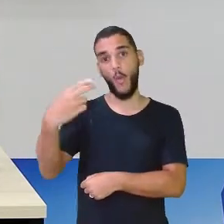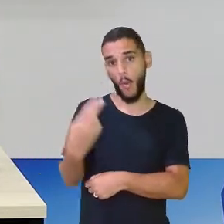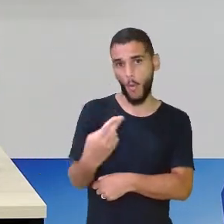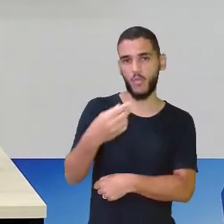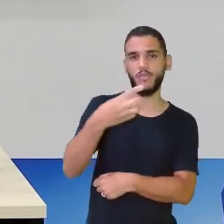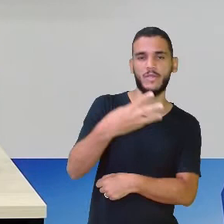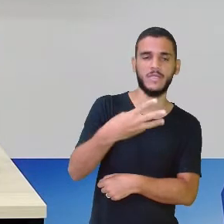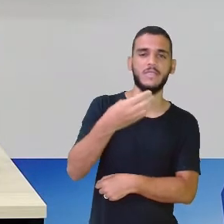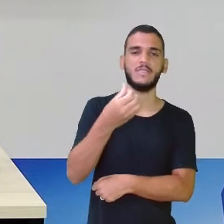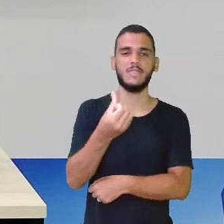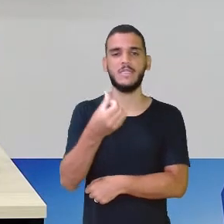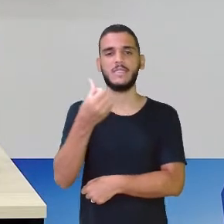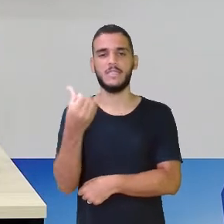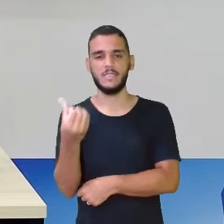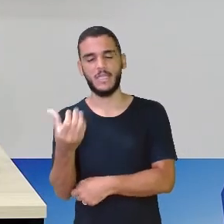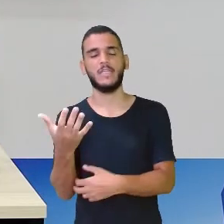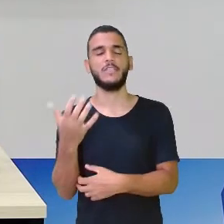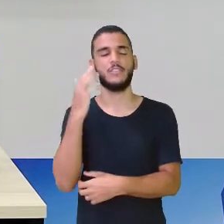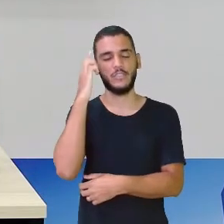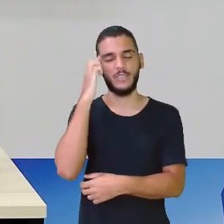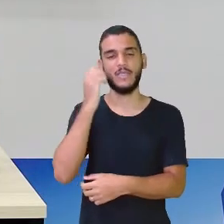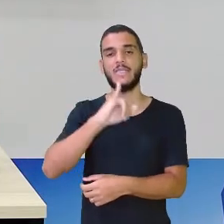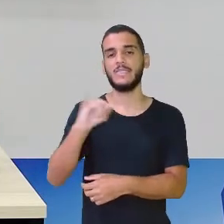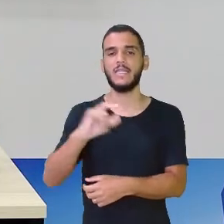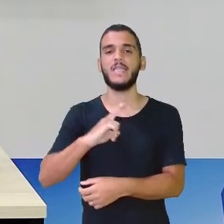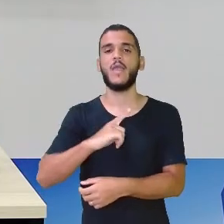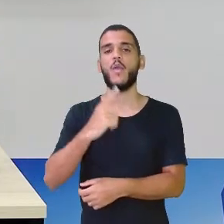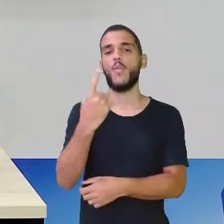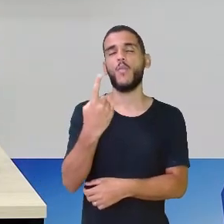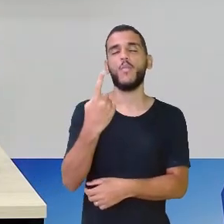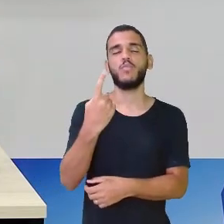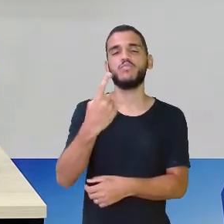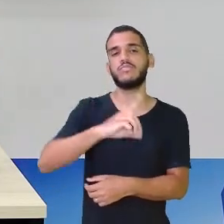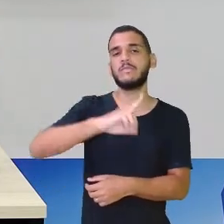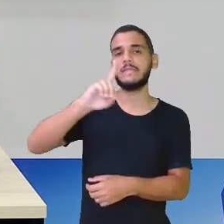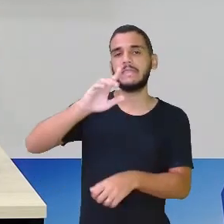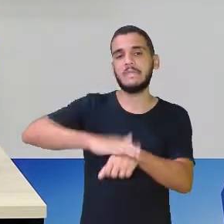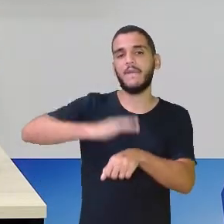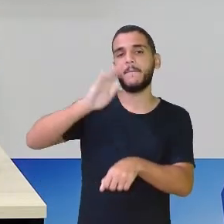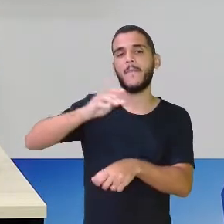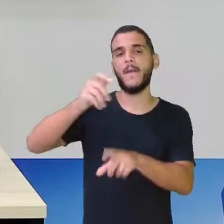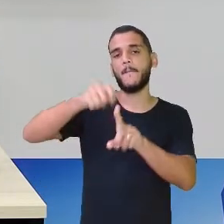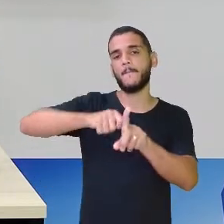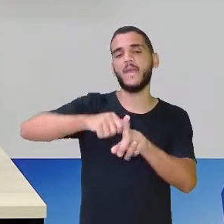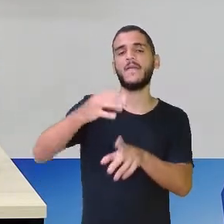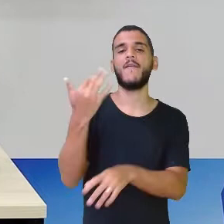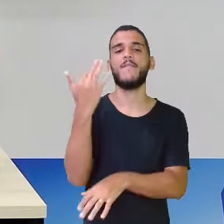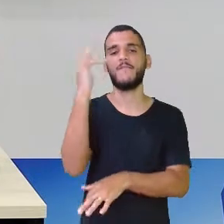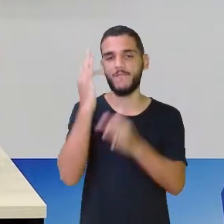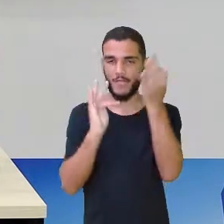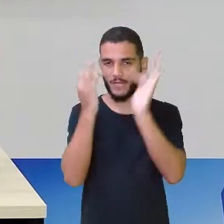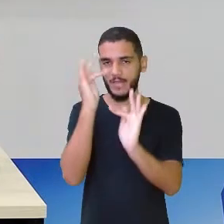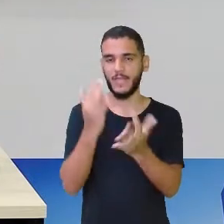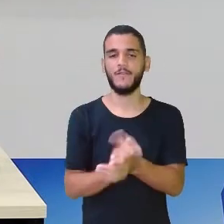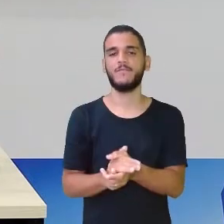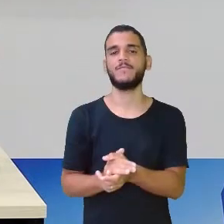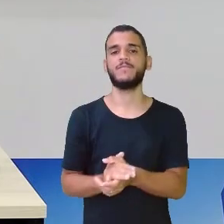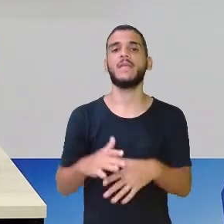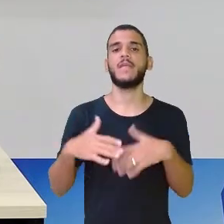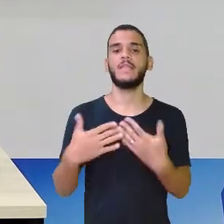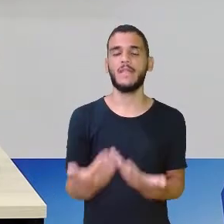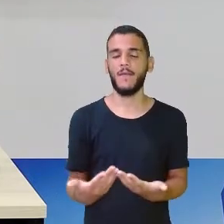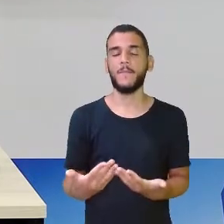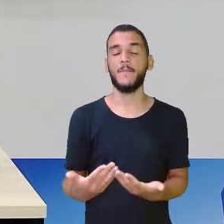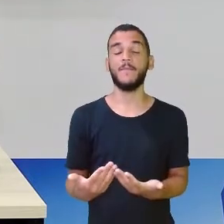dia ali naquele fevereiro, né? O ano bissexto. Porém, a gente, para cálculo, isso aqui é para cálculo,